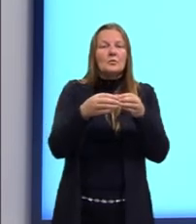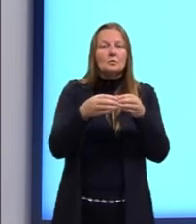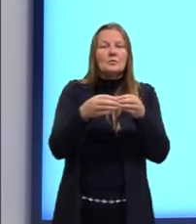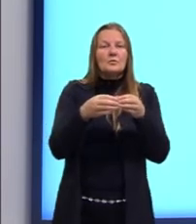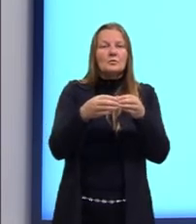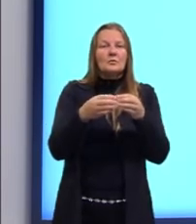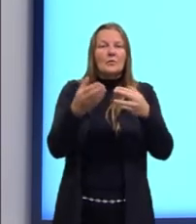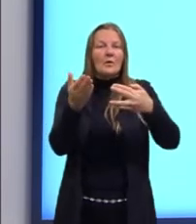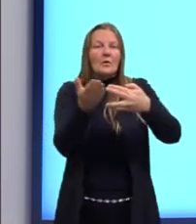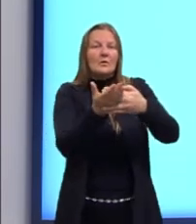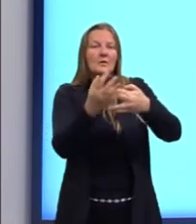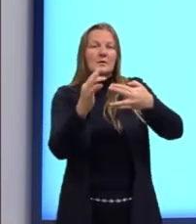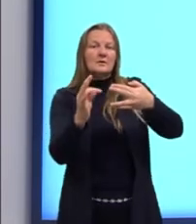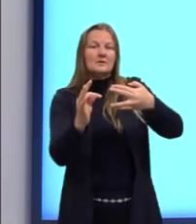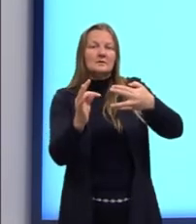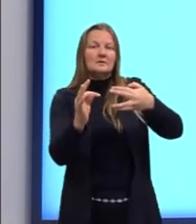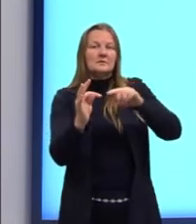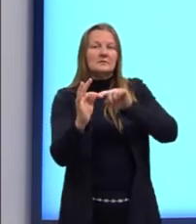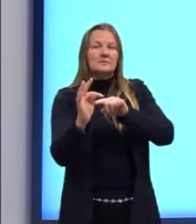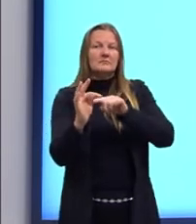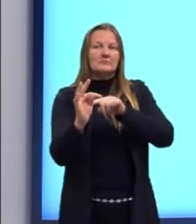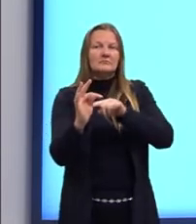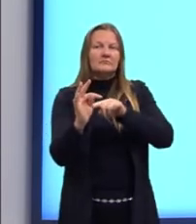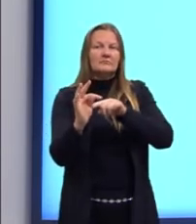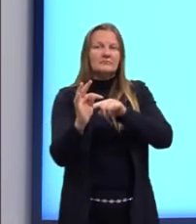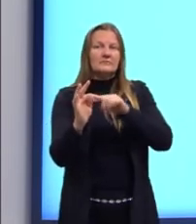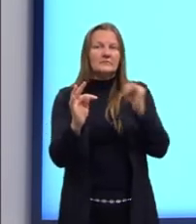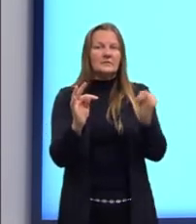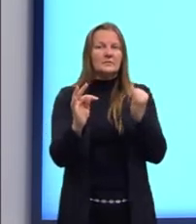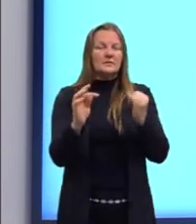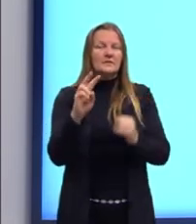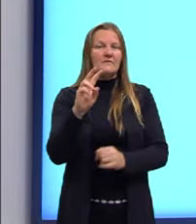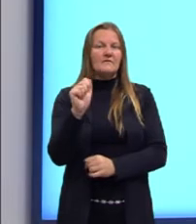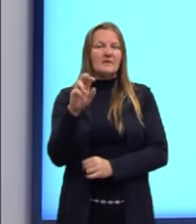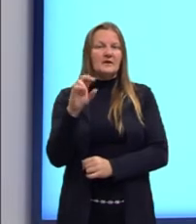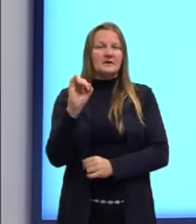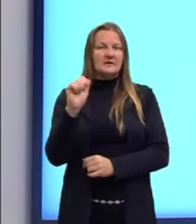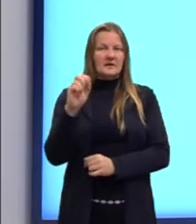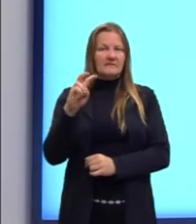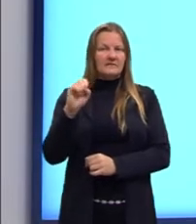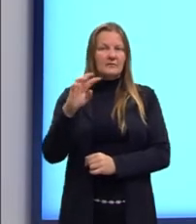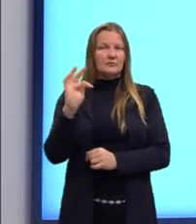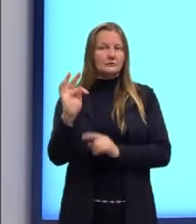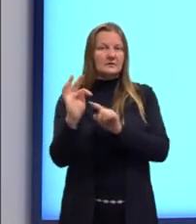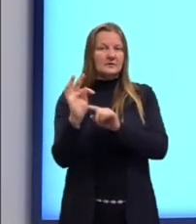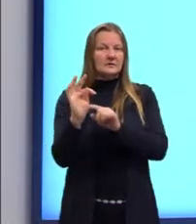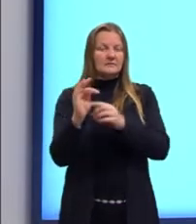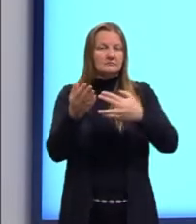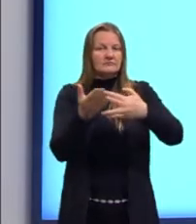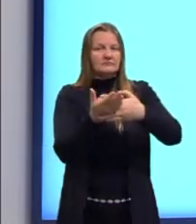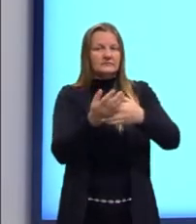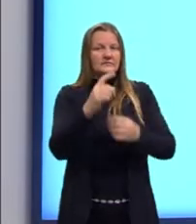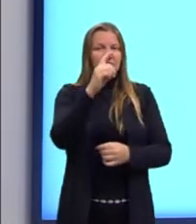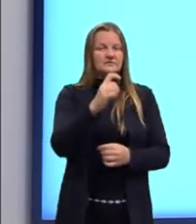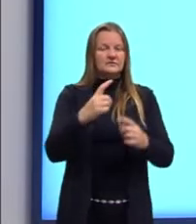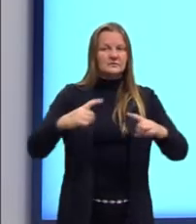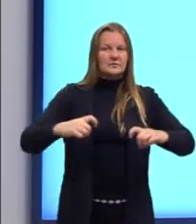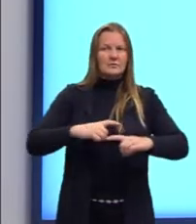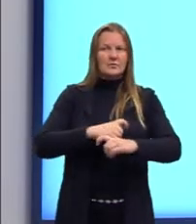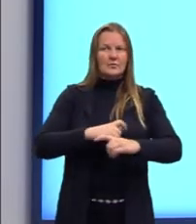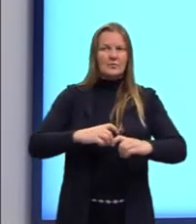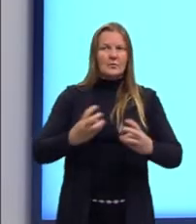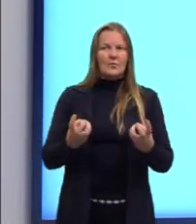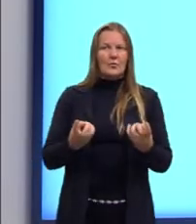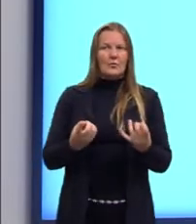o intervalo T. Essa seria a nossa variável, né? Então T é o intervalo X, as bactérias.